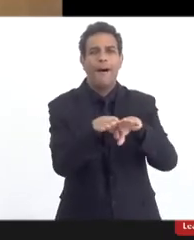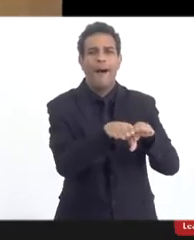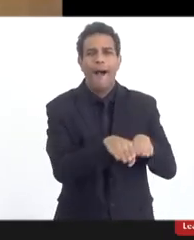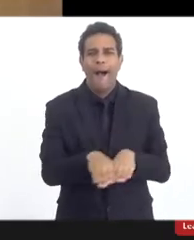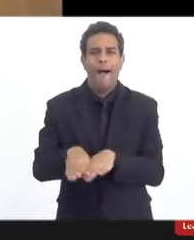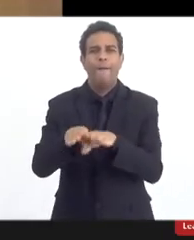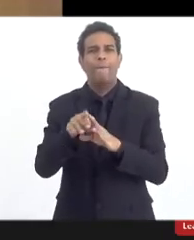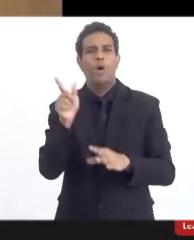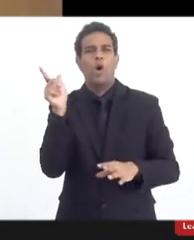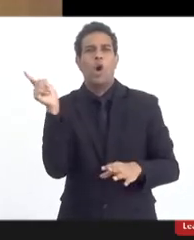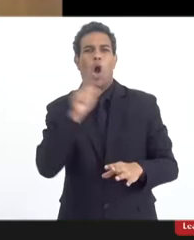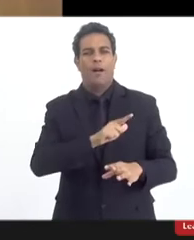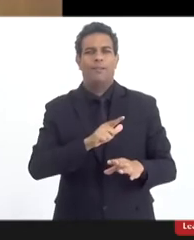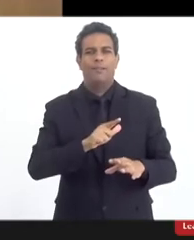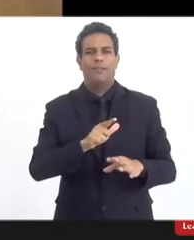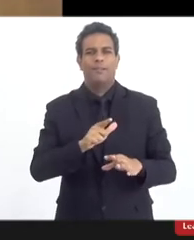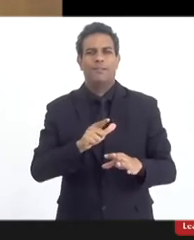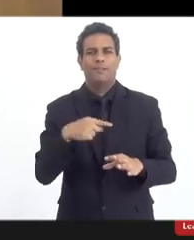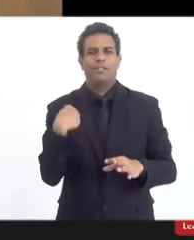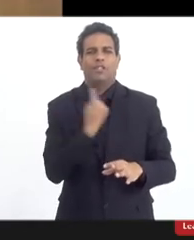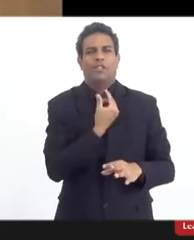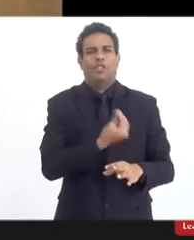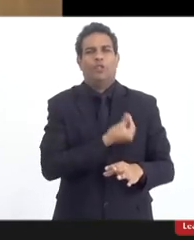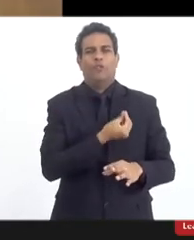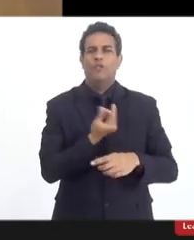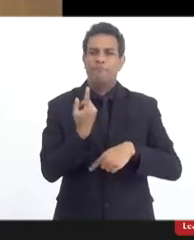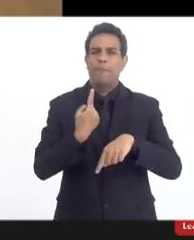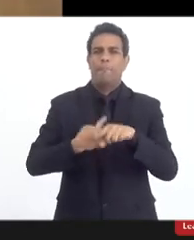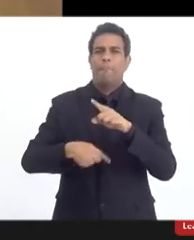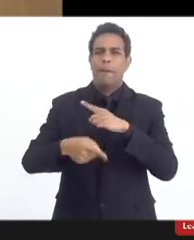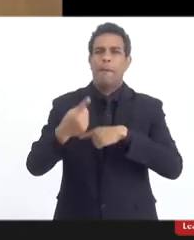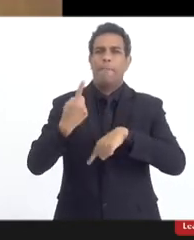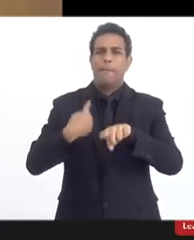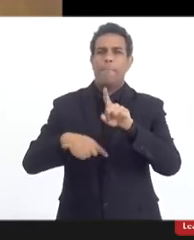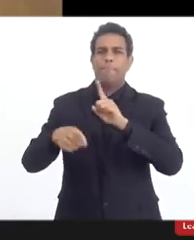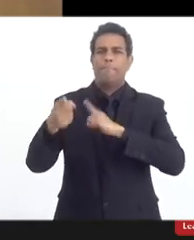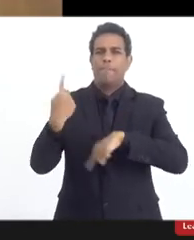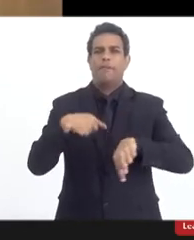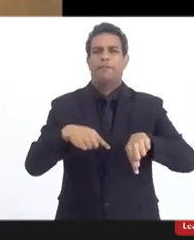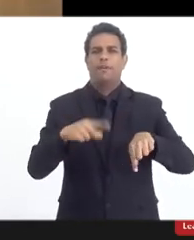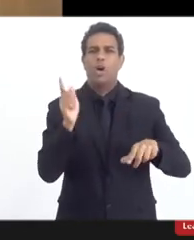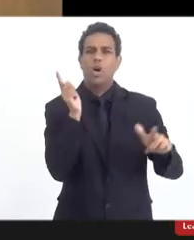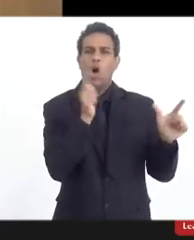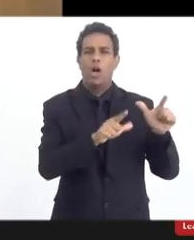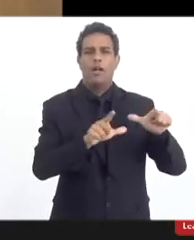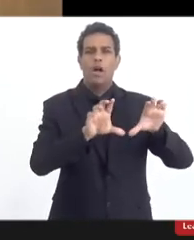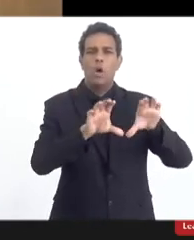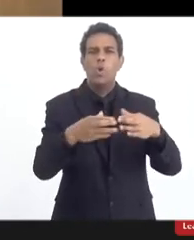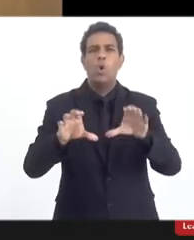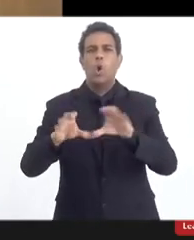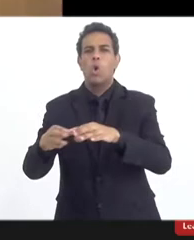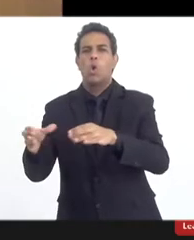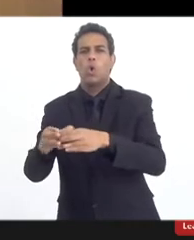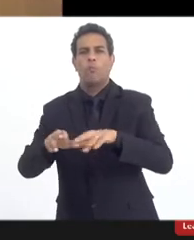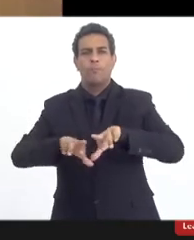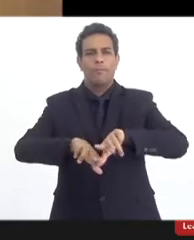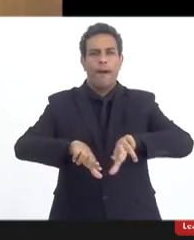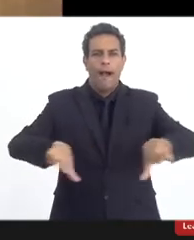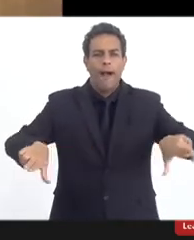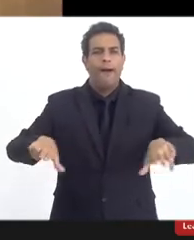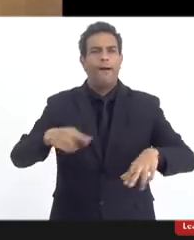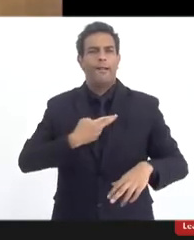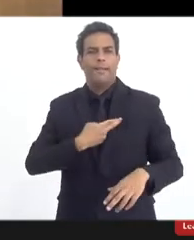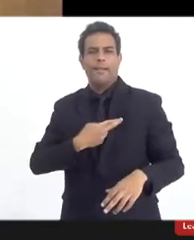está acontecendo em relação ao desrespeito entre os grupos religiosos. religiosos, seja